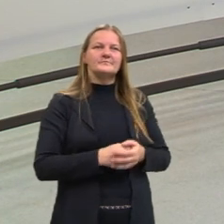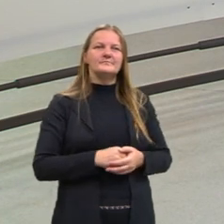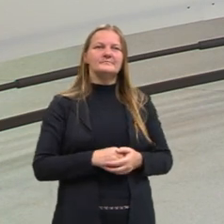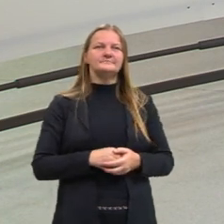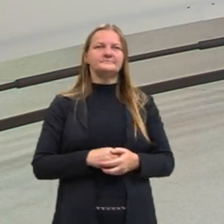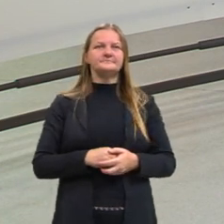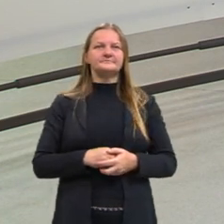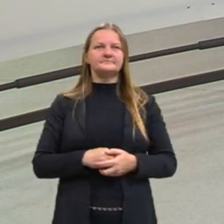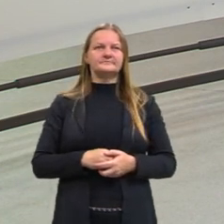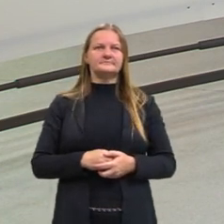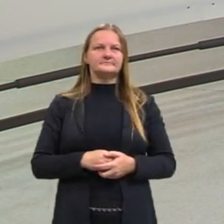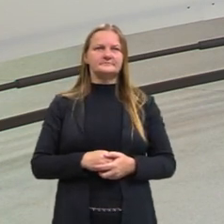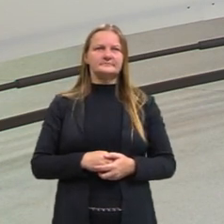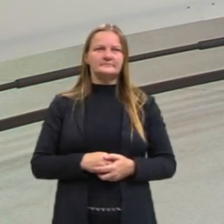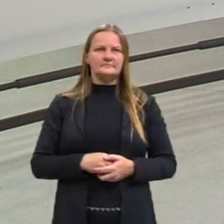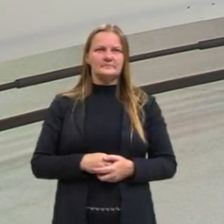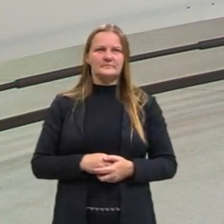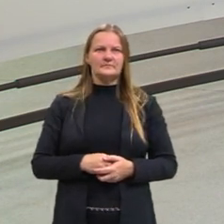fazendo o desenho do homem